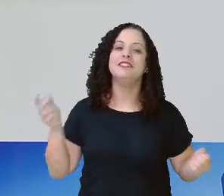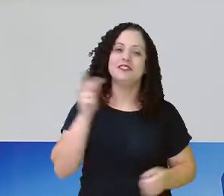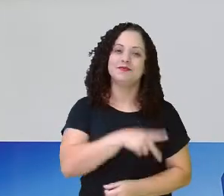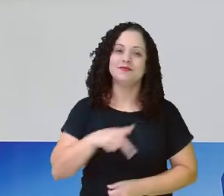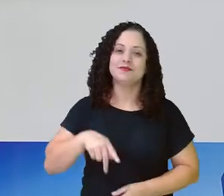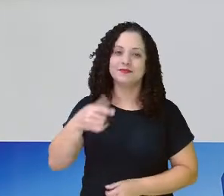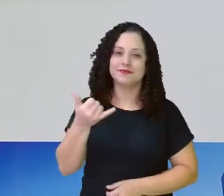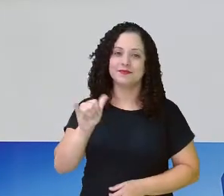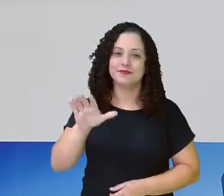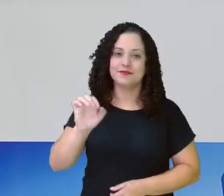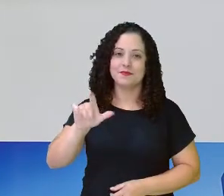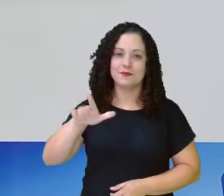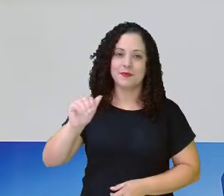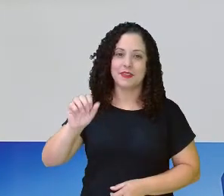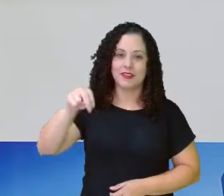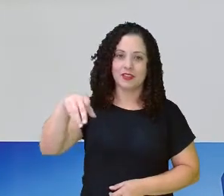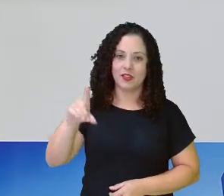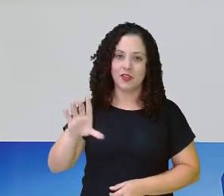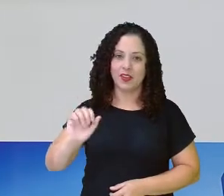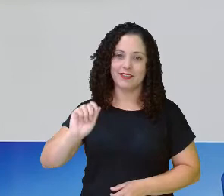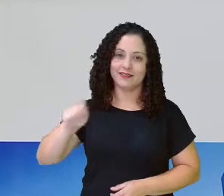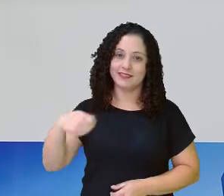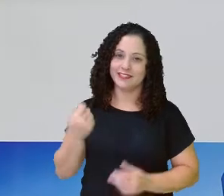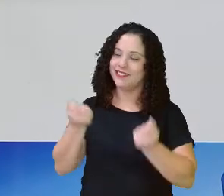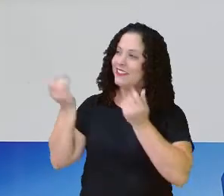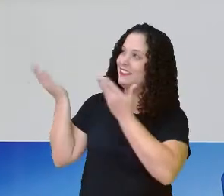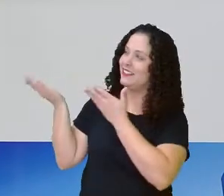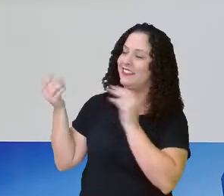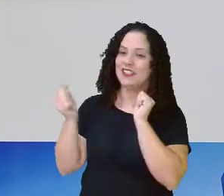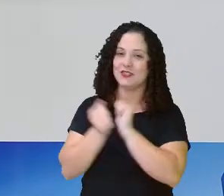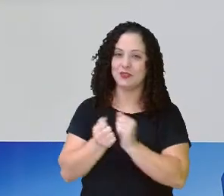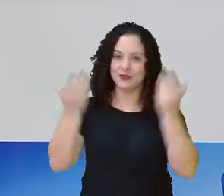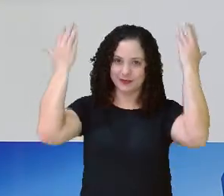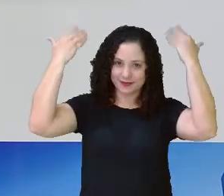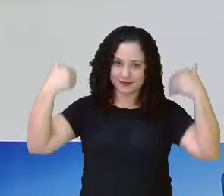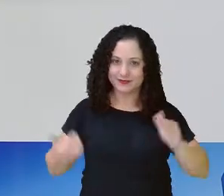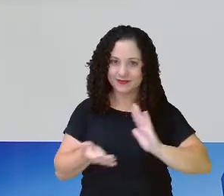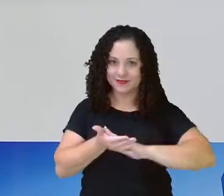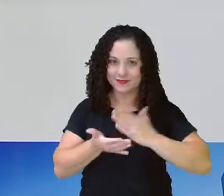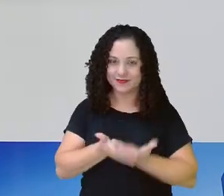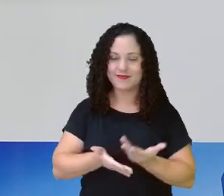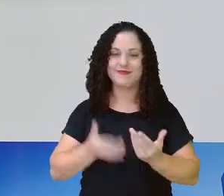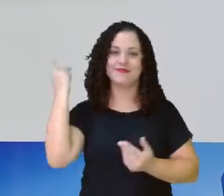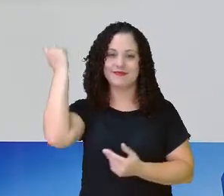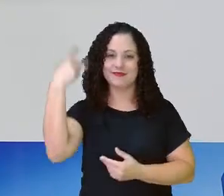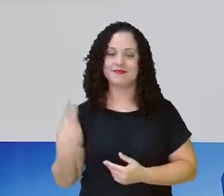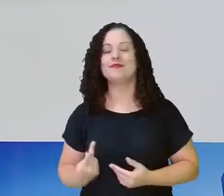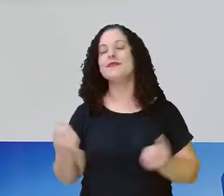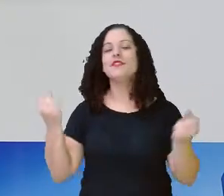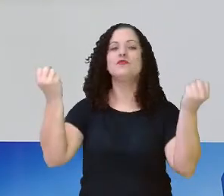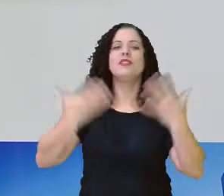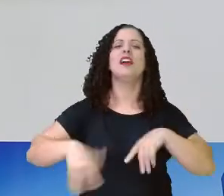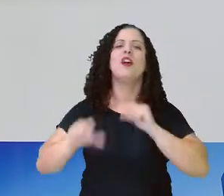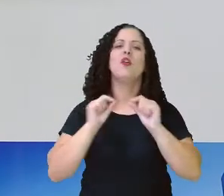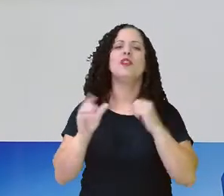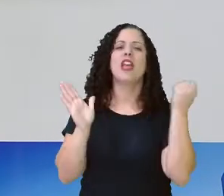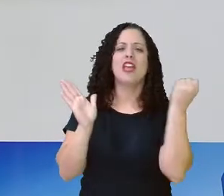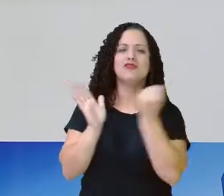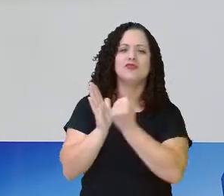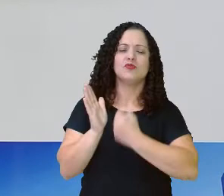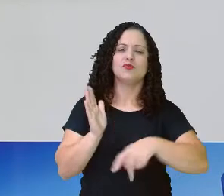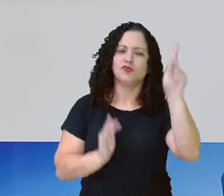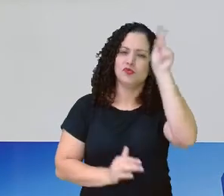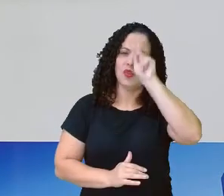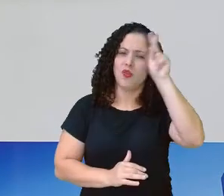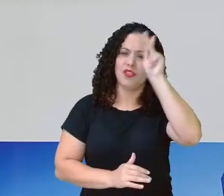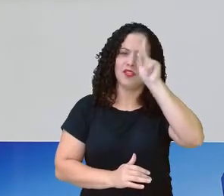professora Yolanda, esse é meu sinal. Junto aqui com o Kézia, vamos falar a respeito de registros históricos. Muitas vezes a gente pensa